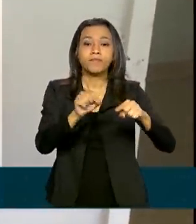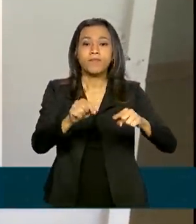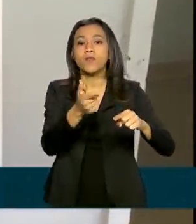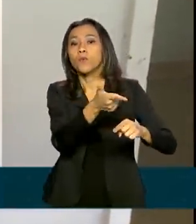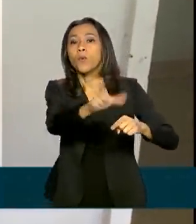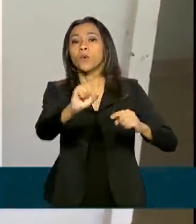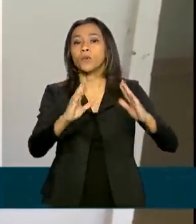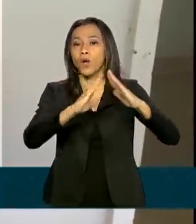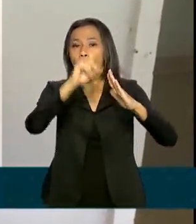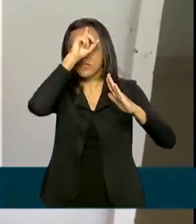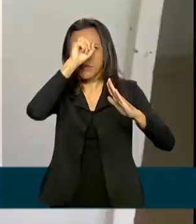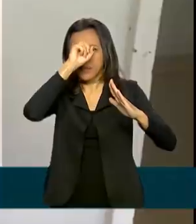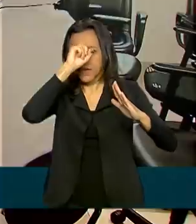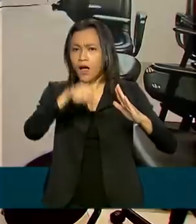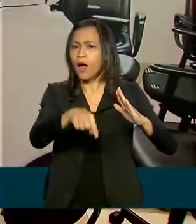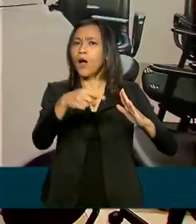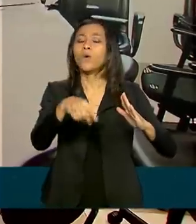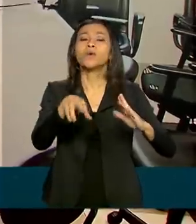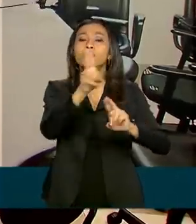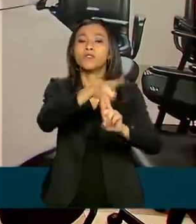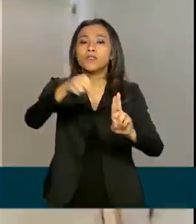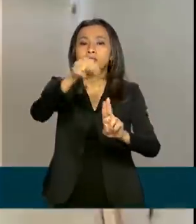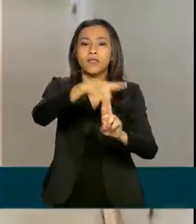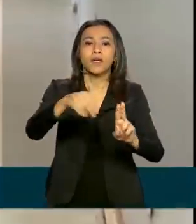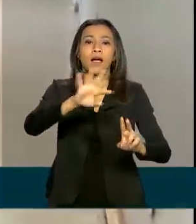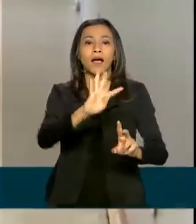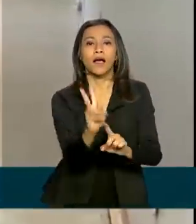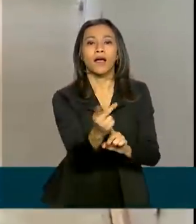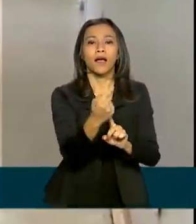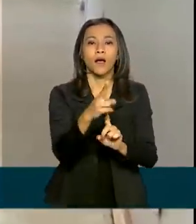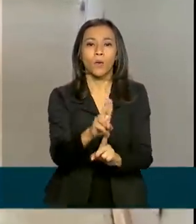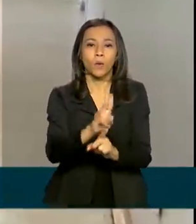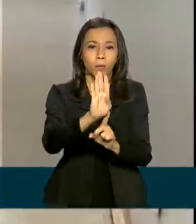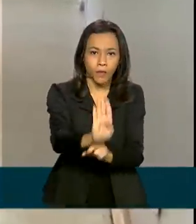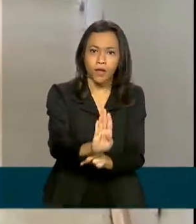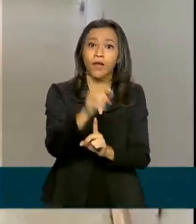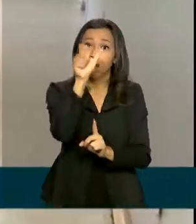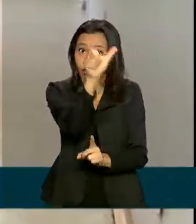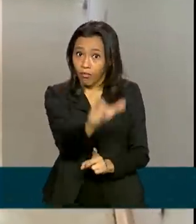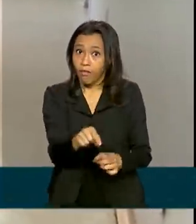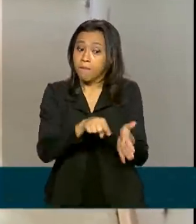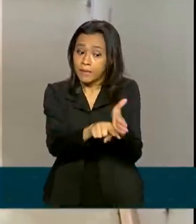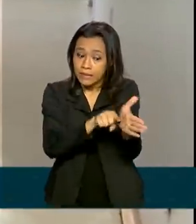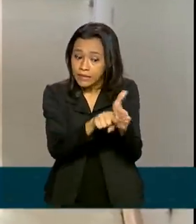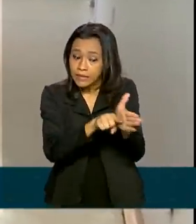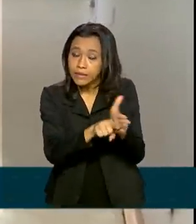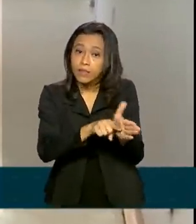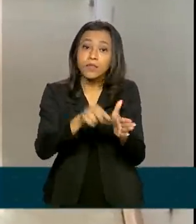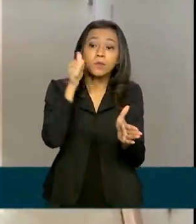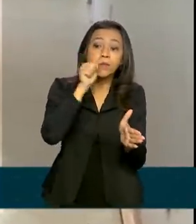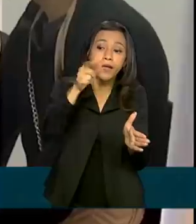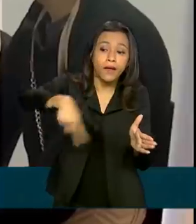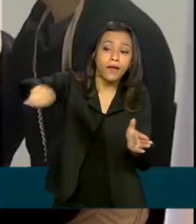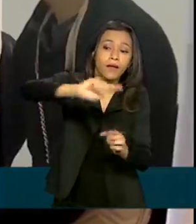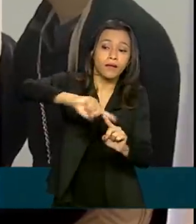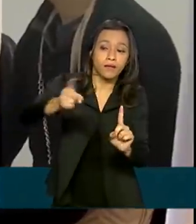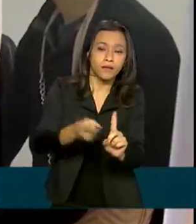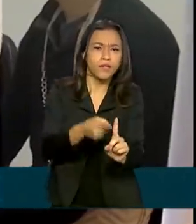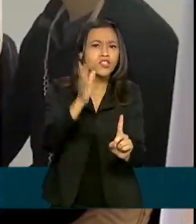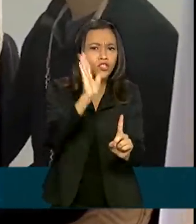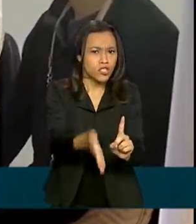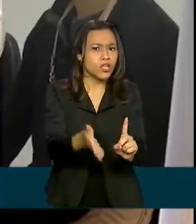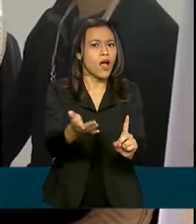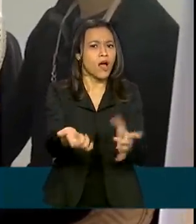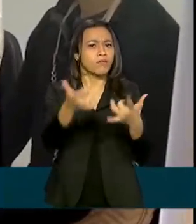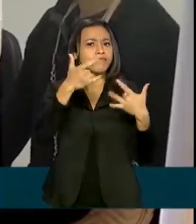Hospital Universitário de Brasília. O HUB está realizando uma pesquisa que envolve mulheres gestantes que tiveram